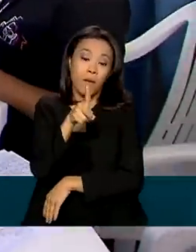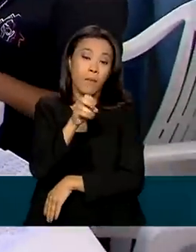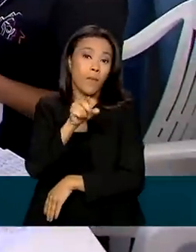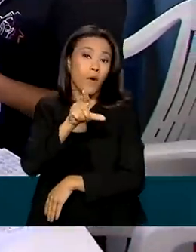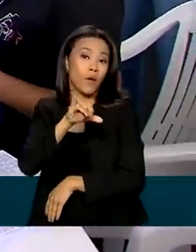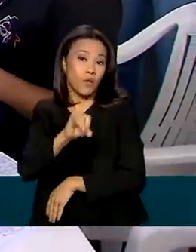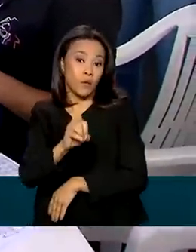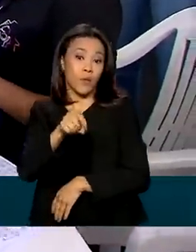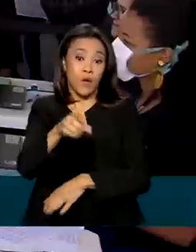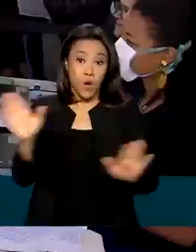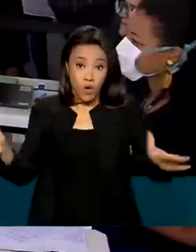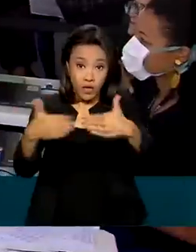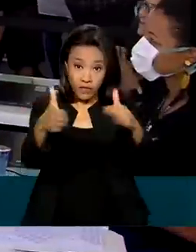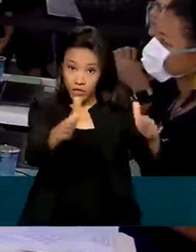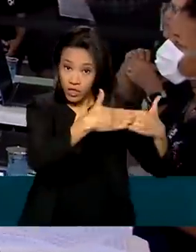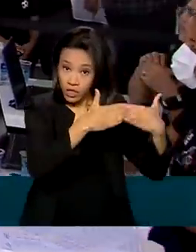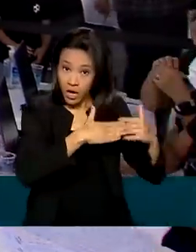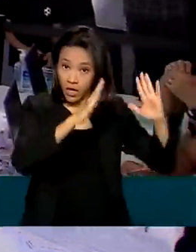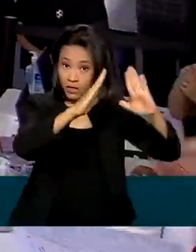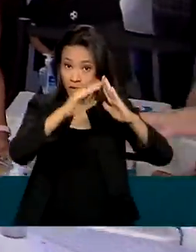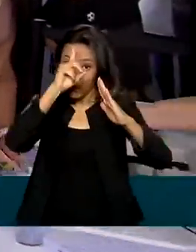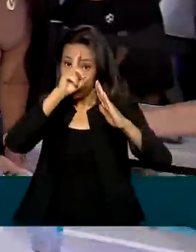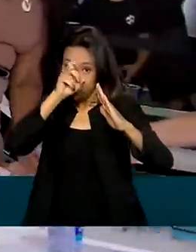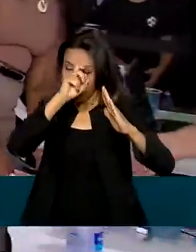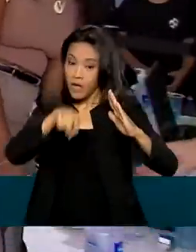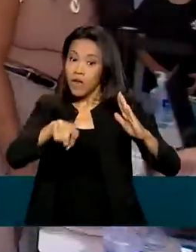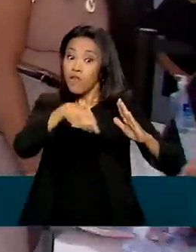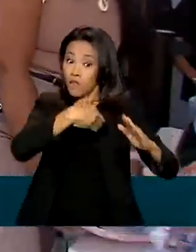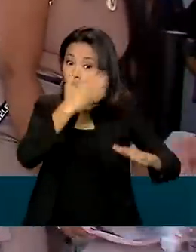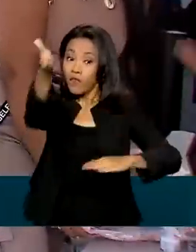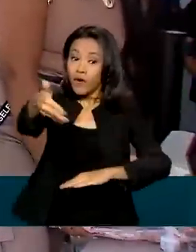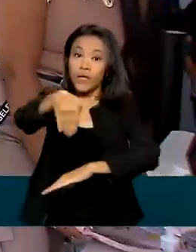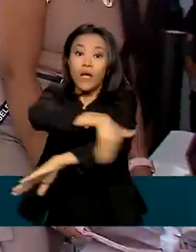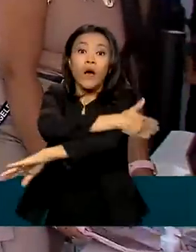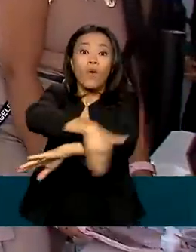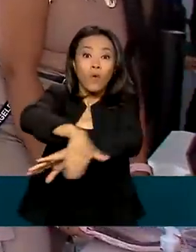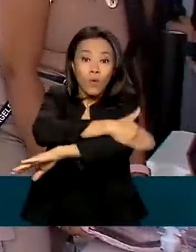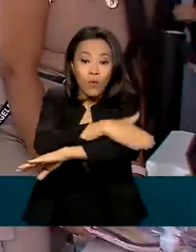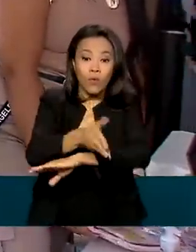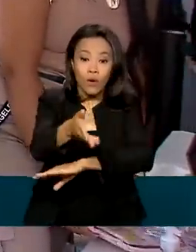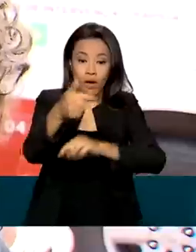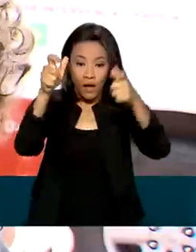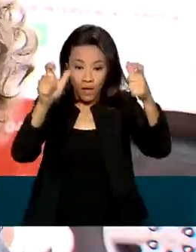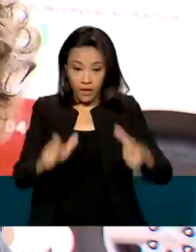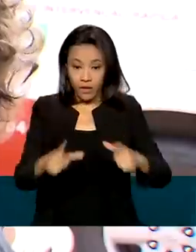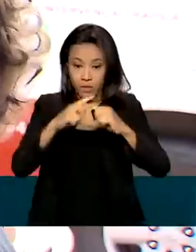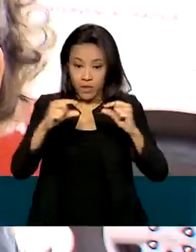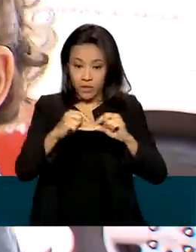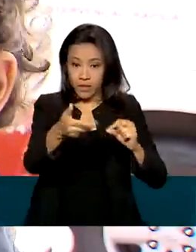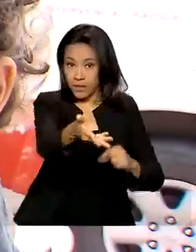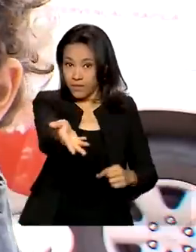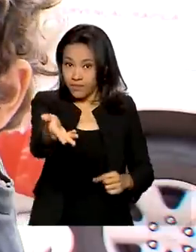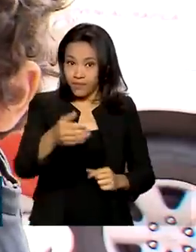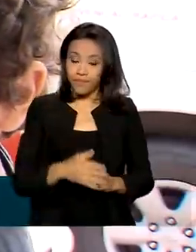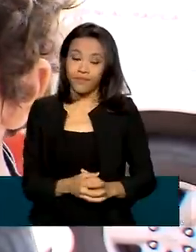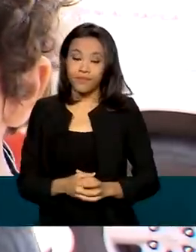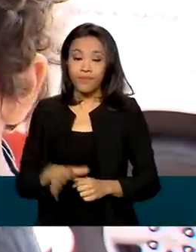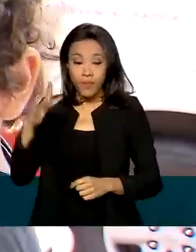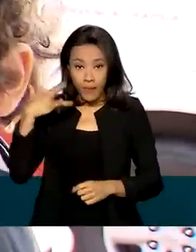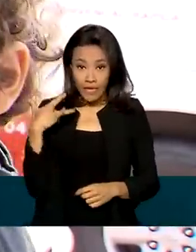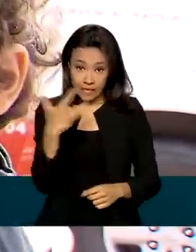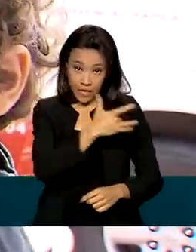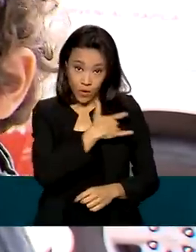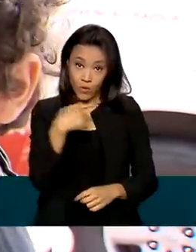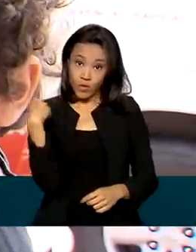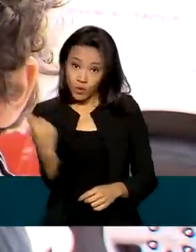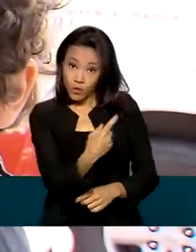de saúde estão fechados, a campanha foi às ruas, como neste Parque Público de Brasília. A saúde dos nossos filhos